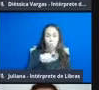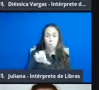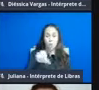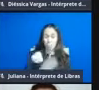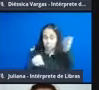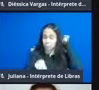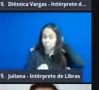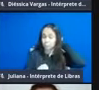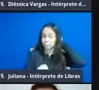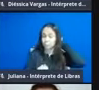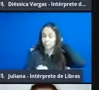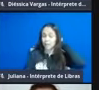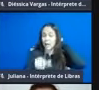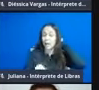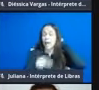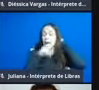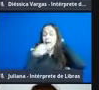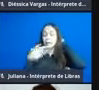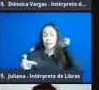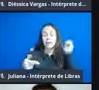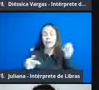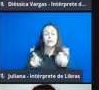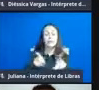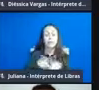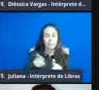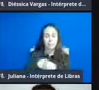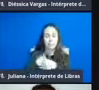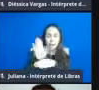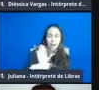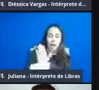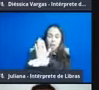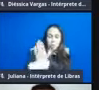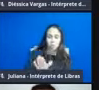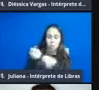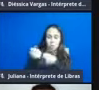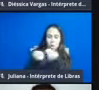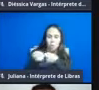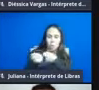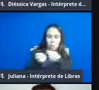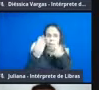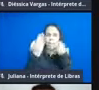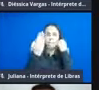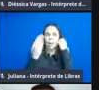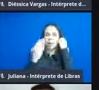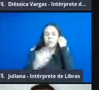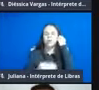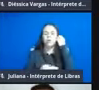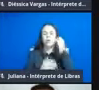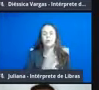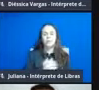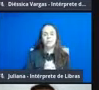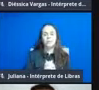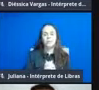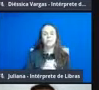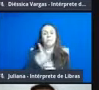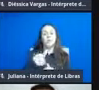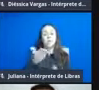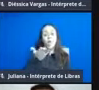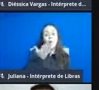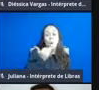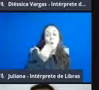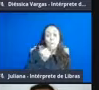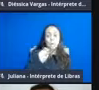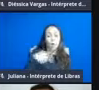animais que também atuam como excelentes controladores biológicos, ou seja, eles se alimentam de